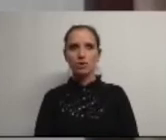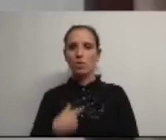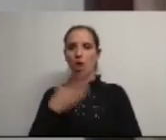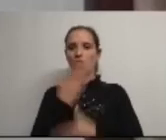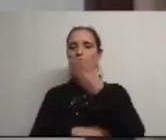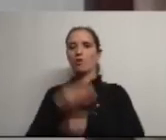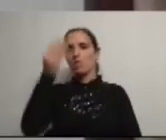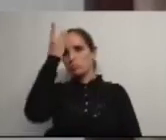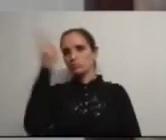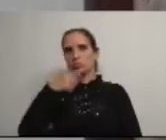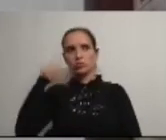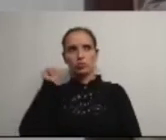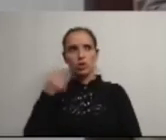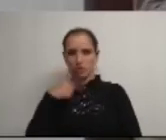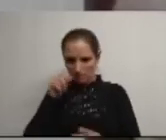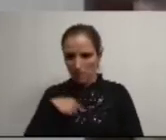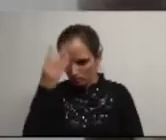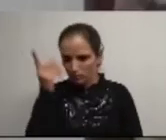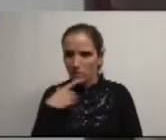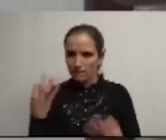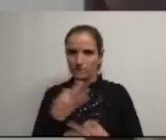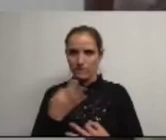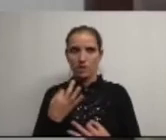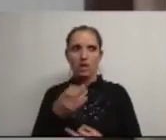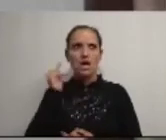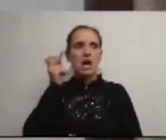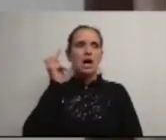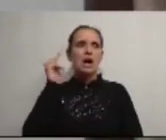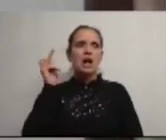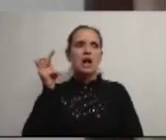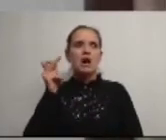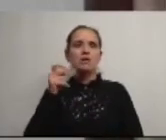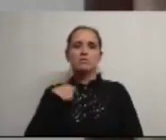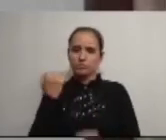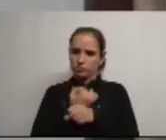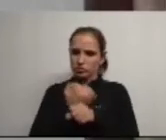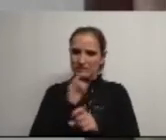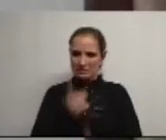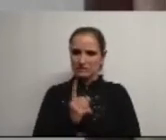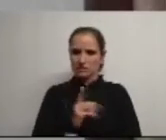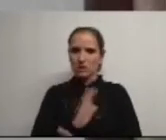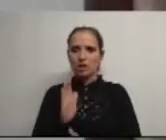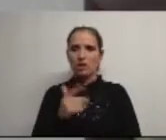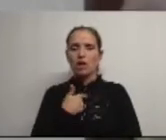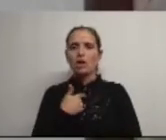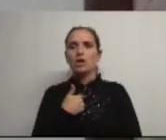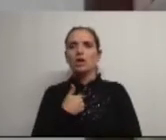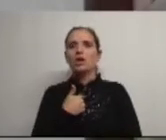advogado dos professores eu também sou professor e há bastantes anos que exerço essa função não é